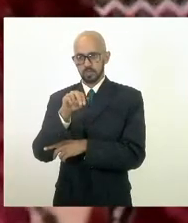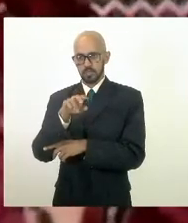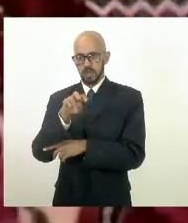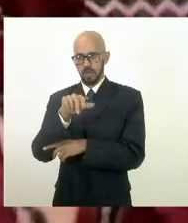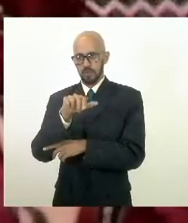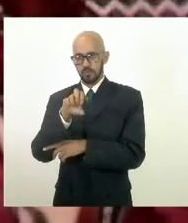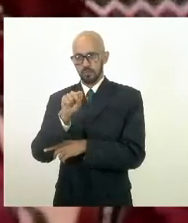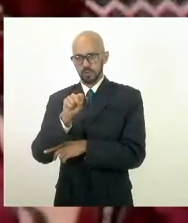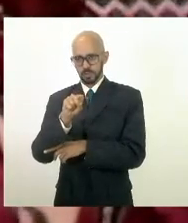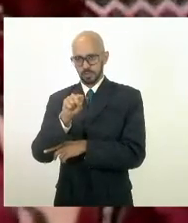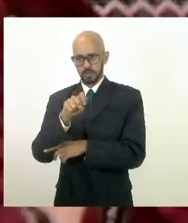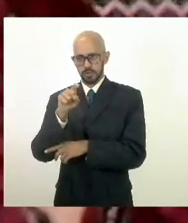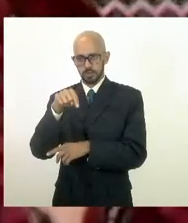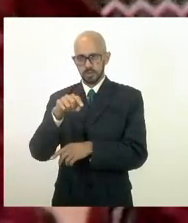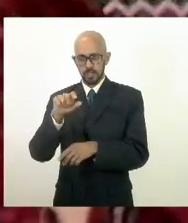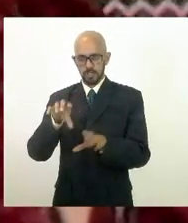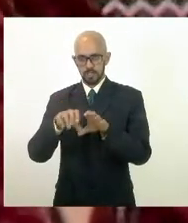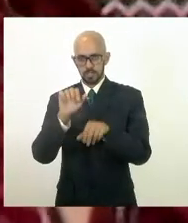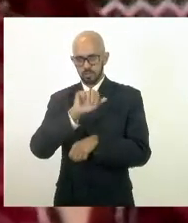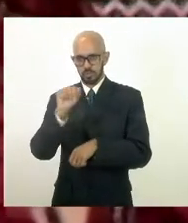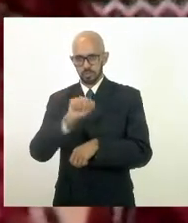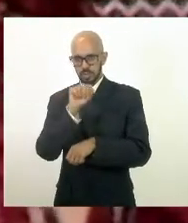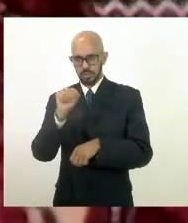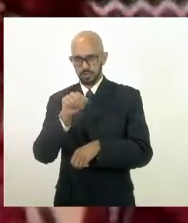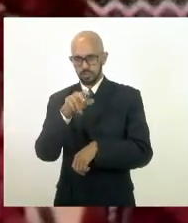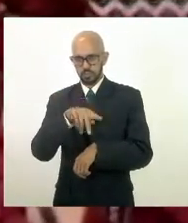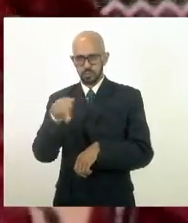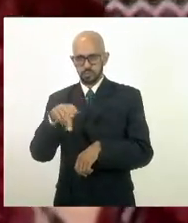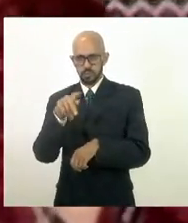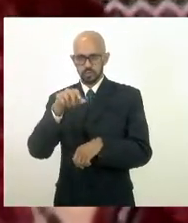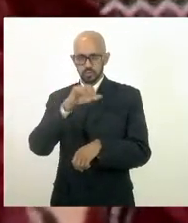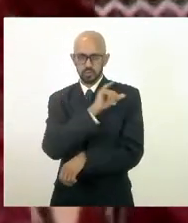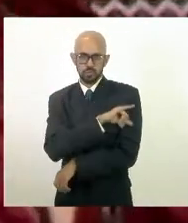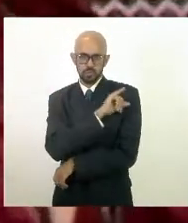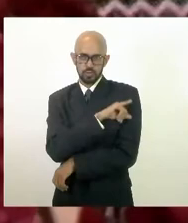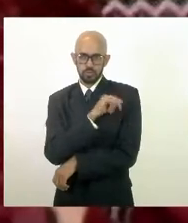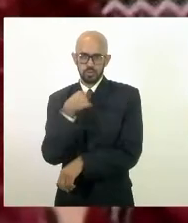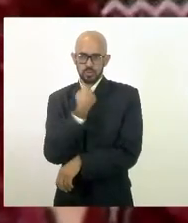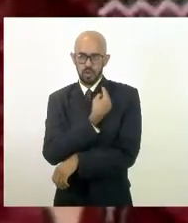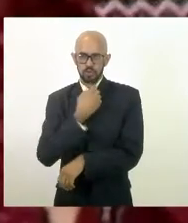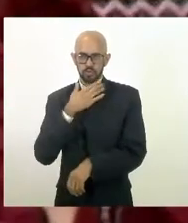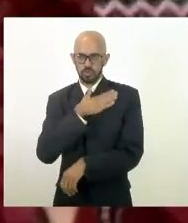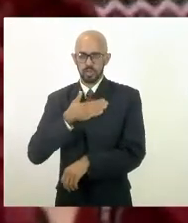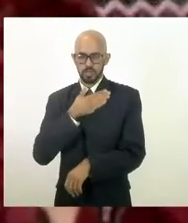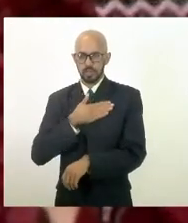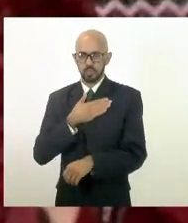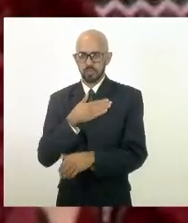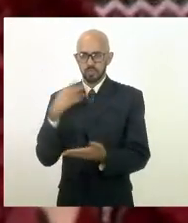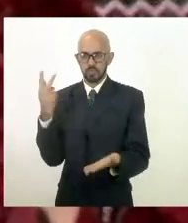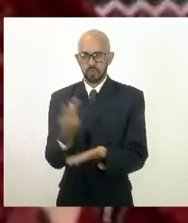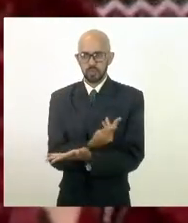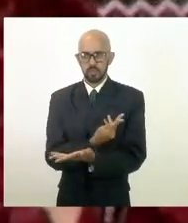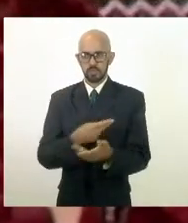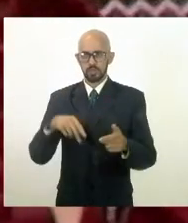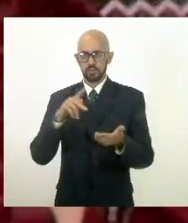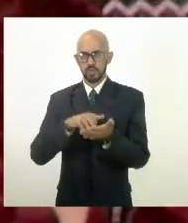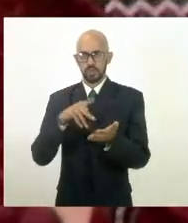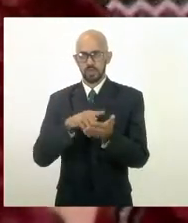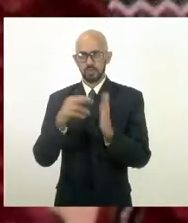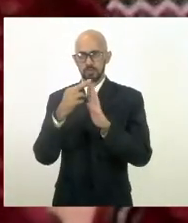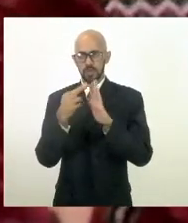magistradas aqui do estado do Rio de Janeiro e a gente gostaria muito que houvesse de fato a regulamentação